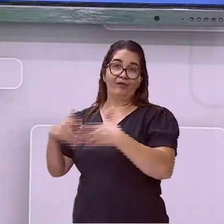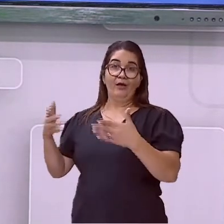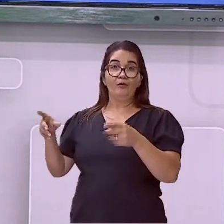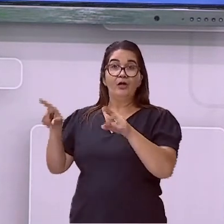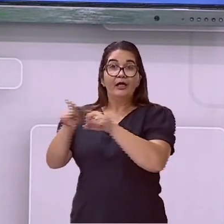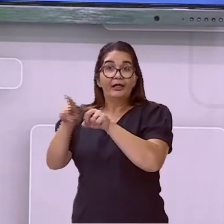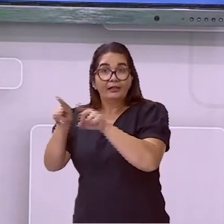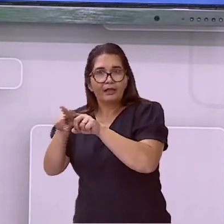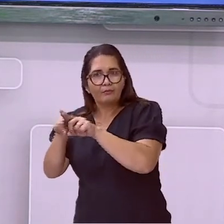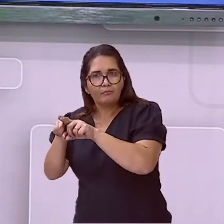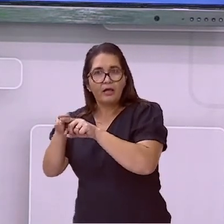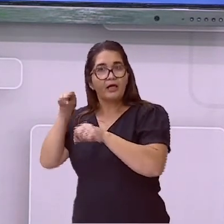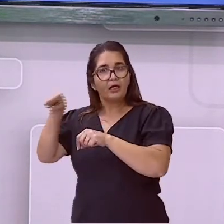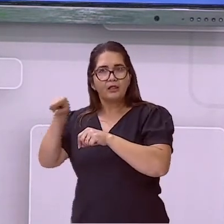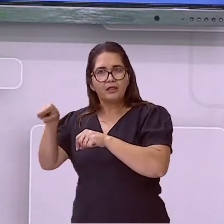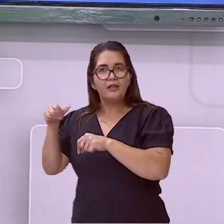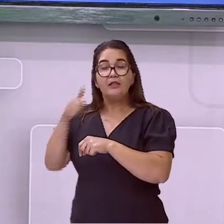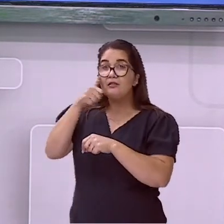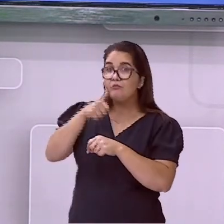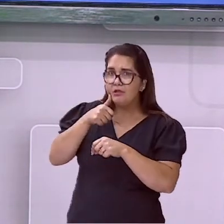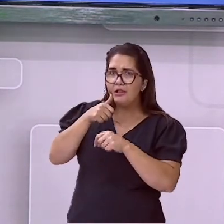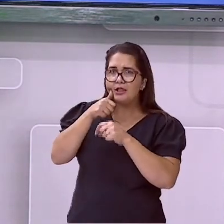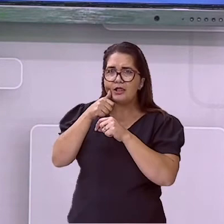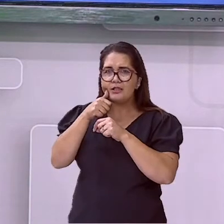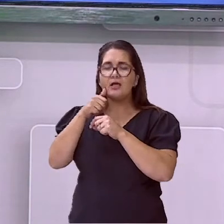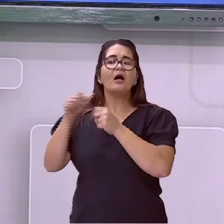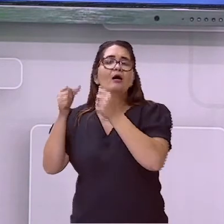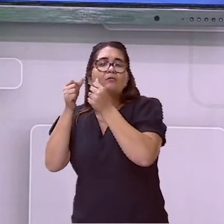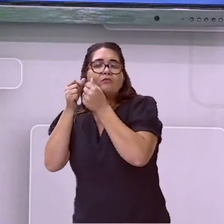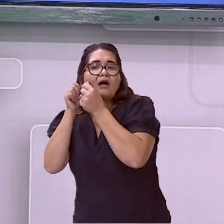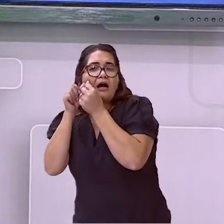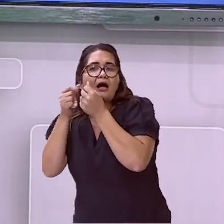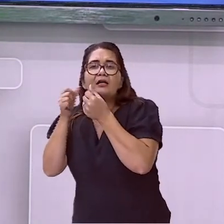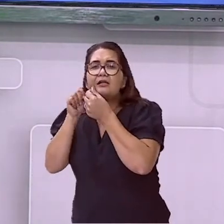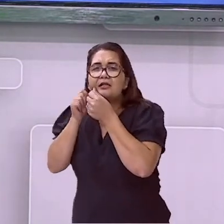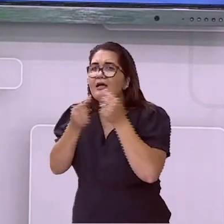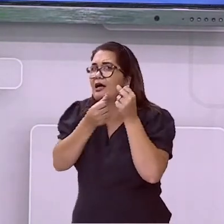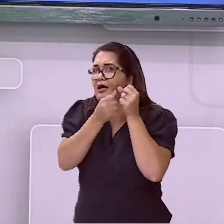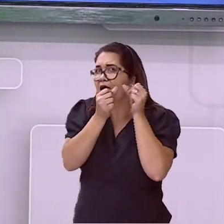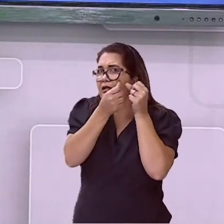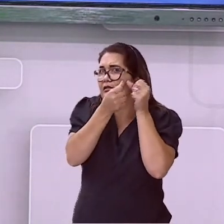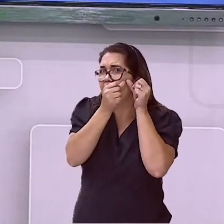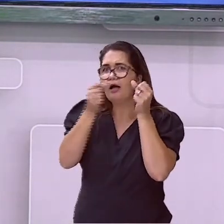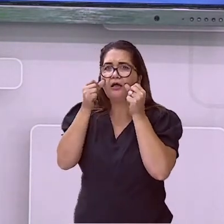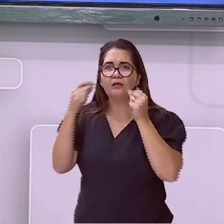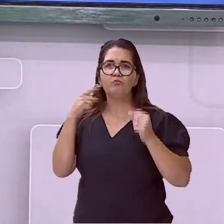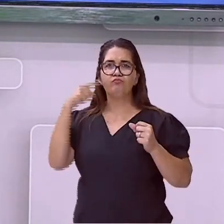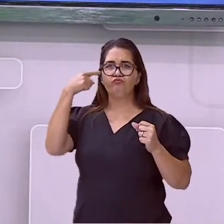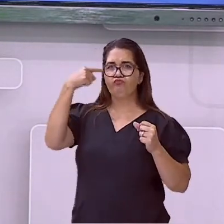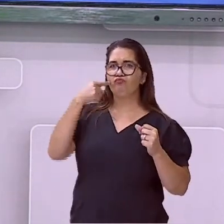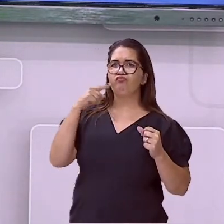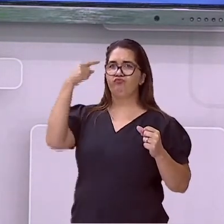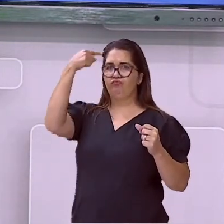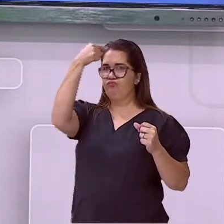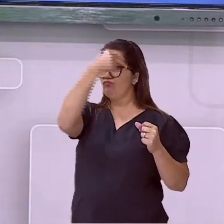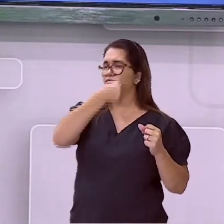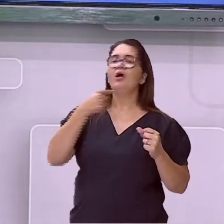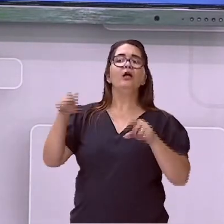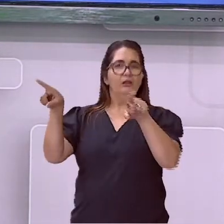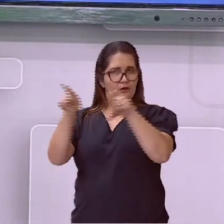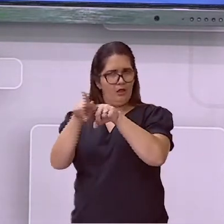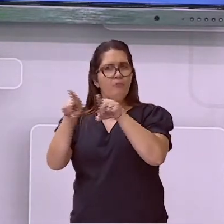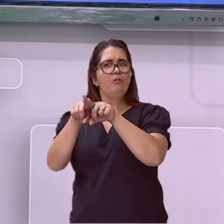novo, né? Também nas meninas surgem. Não é uma característica só do menino. A menina também tem a presença da acne,